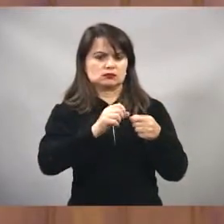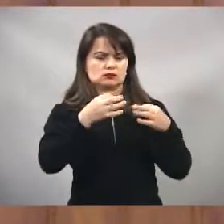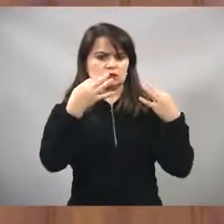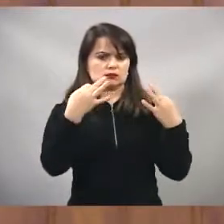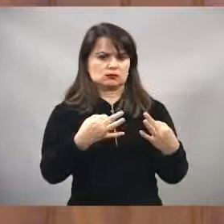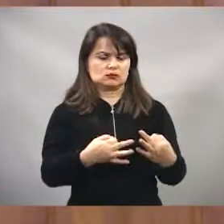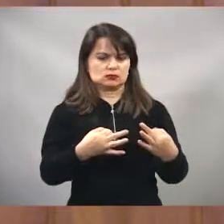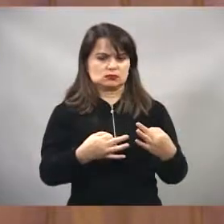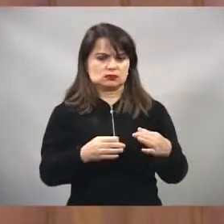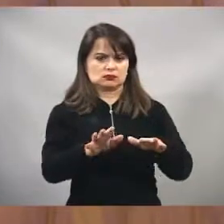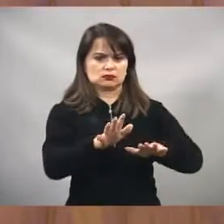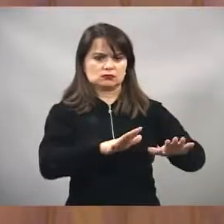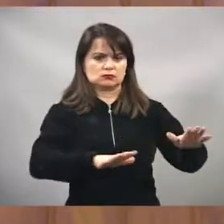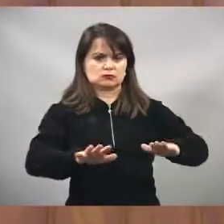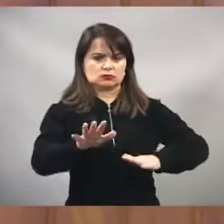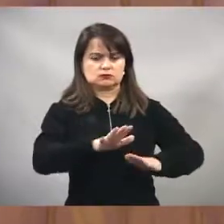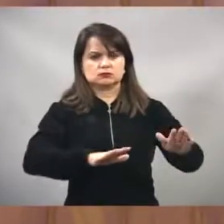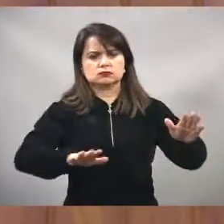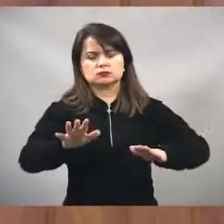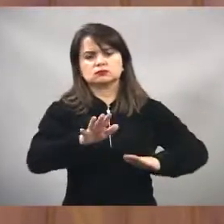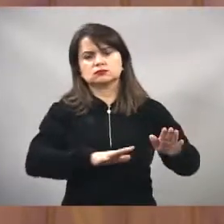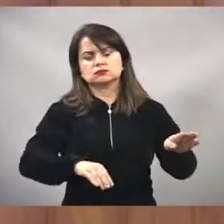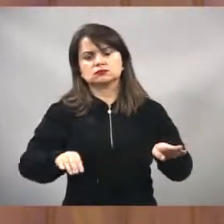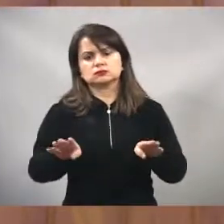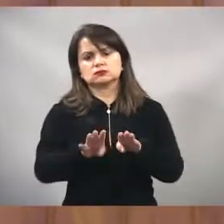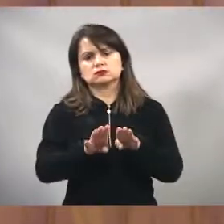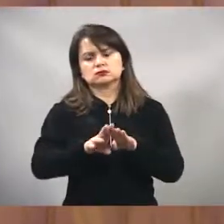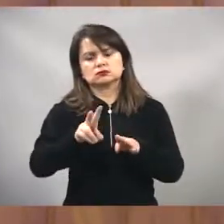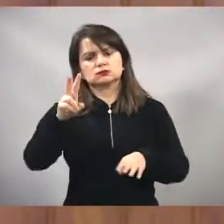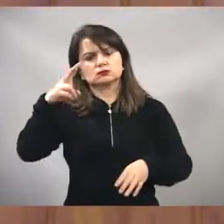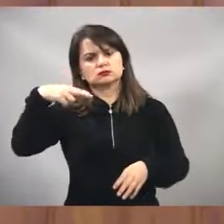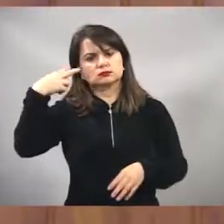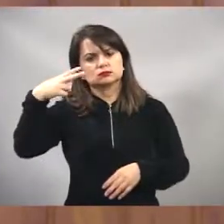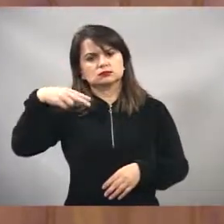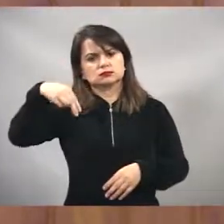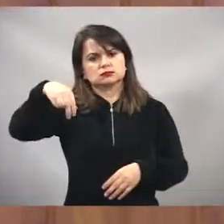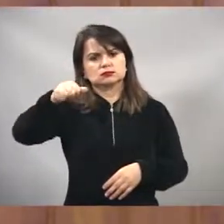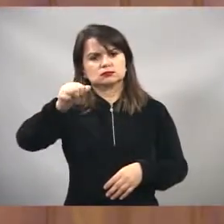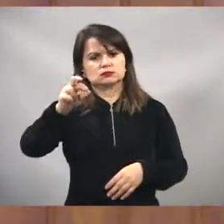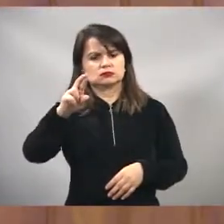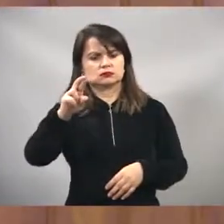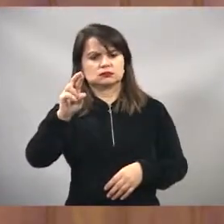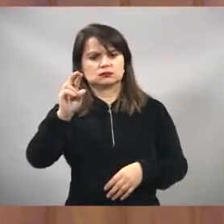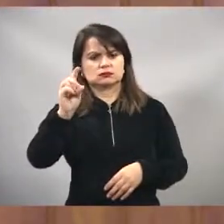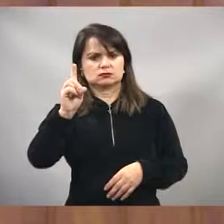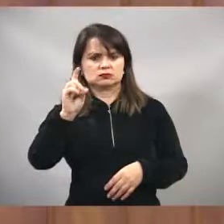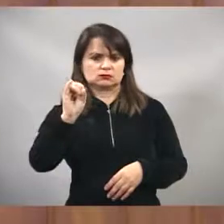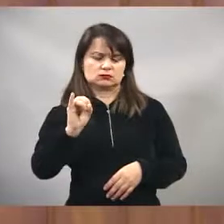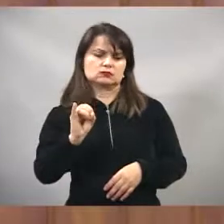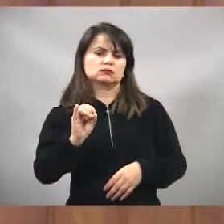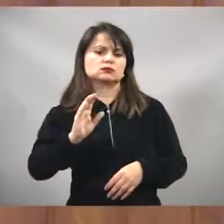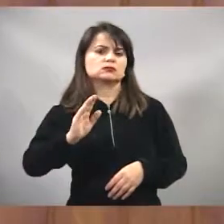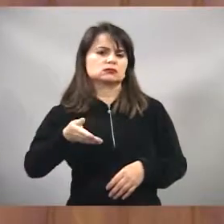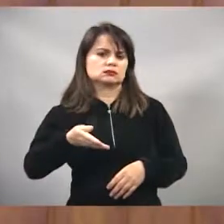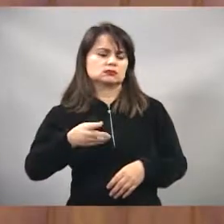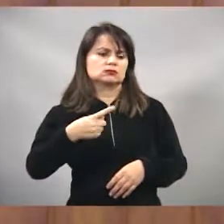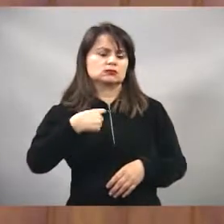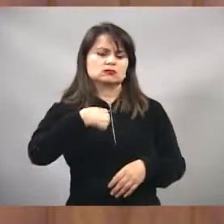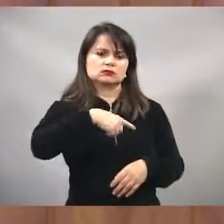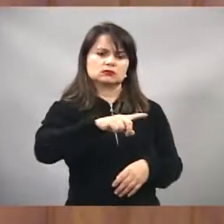na tribuna, o vereador Nardi também já fez esse momento também, reportagem pela TV Câmara,